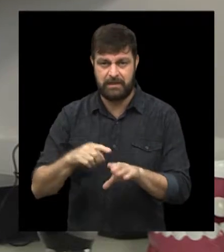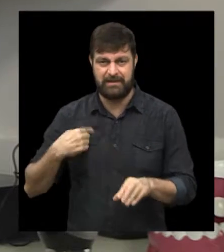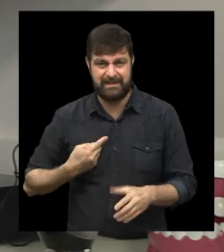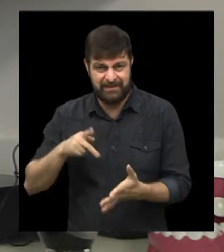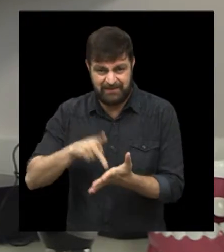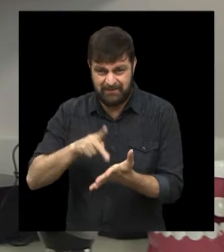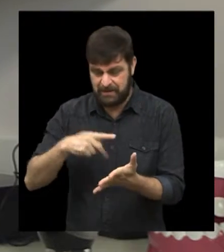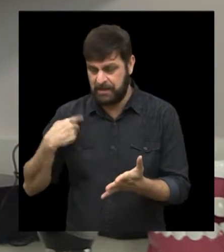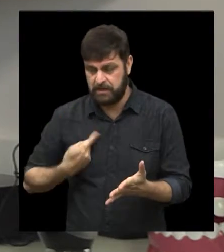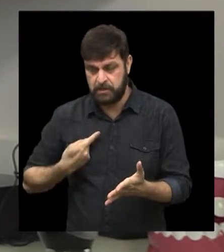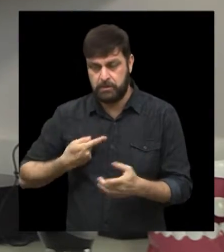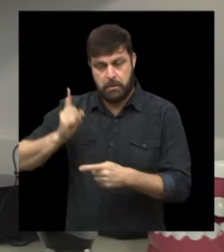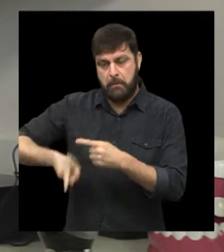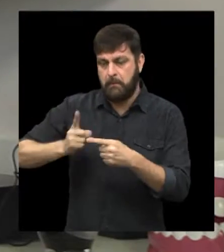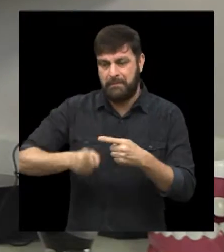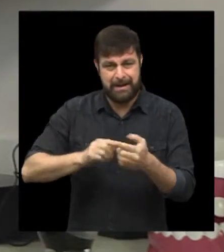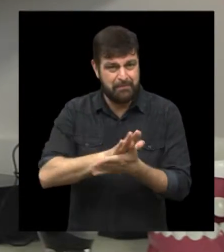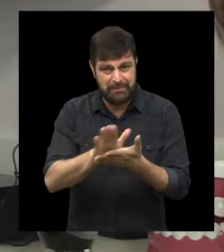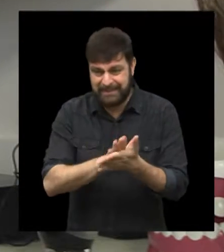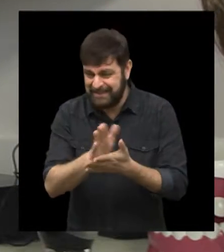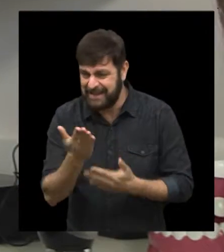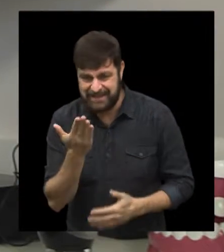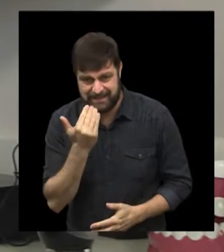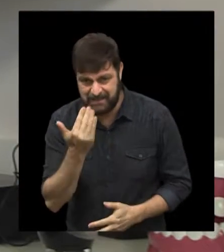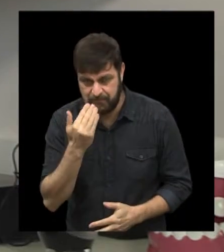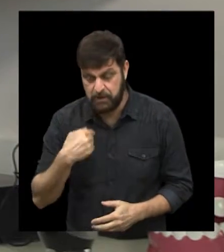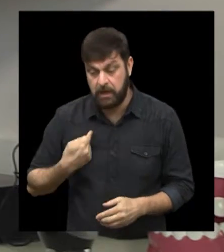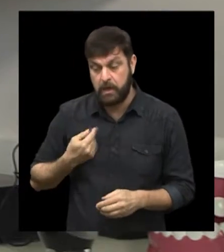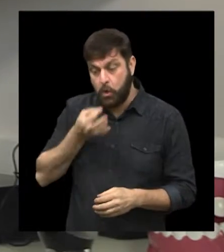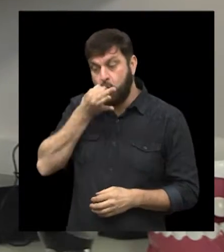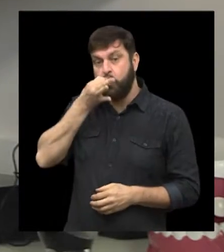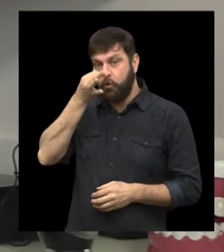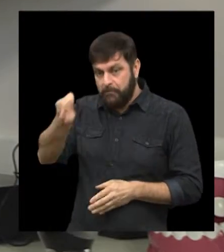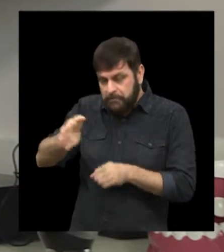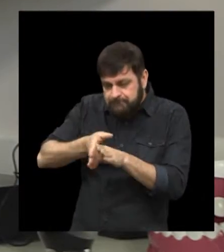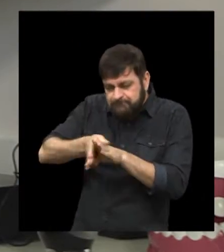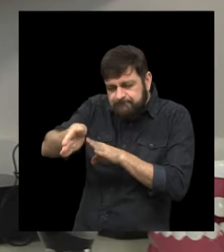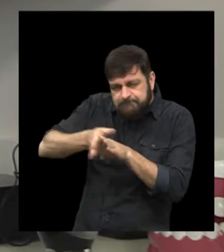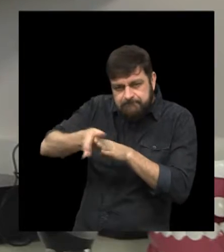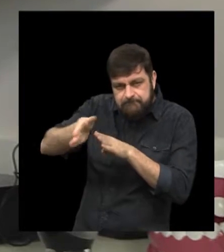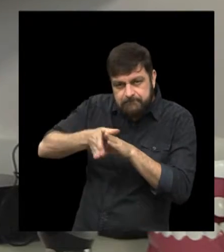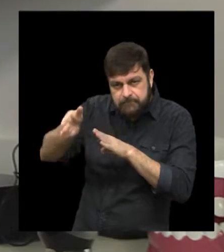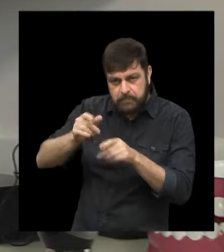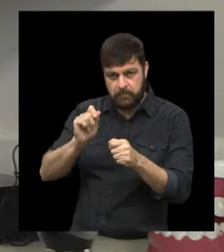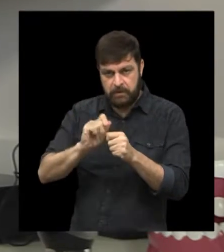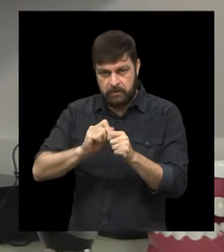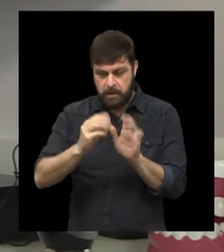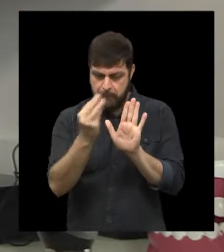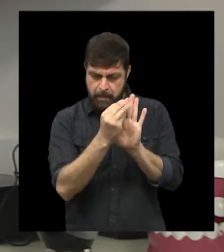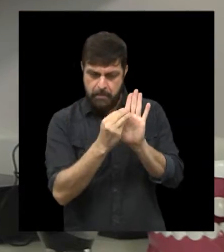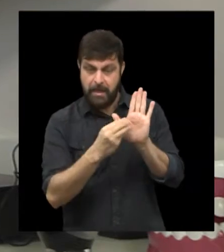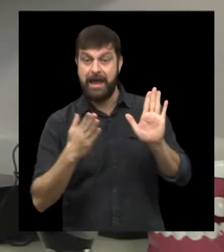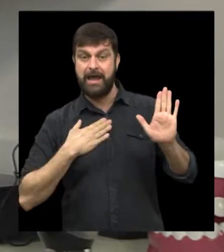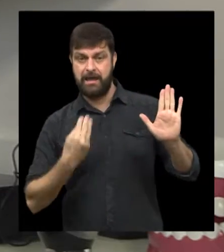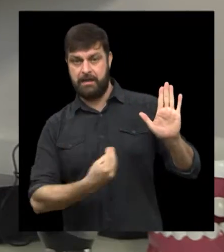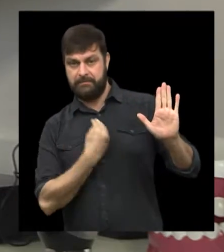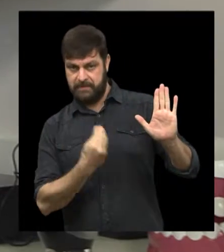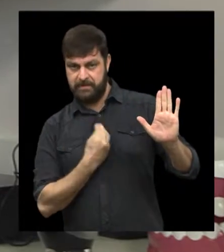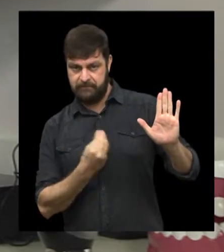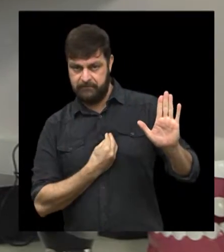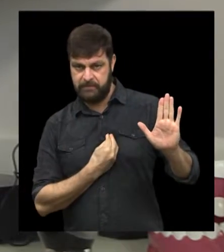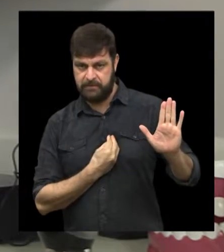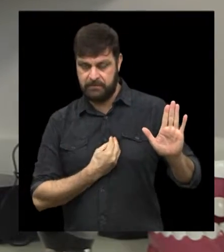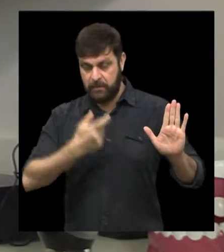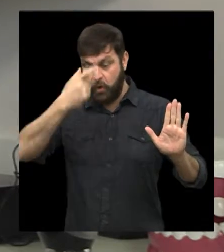jamais faço restrição desses alimentos para os meus pacientes. O que eu sugiro a eles? Eu prescrevo a eles aquilo que eu uso para a minha vida,